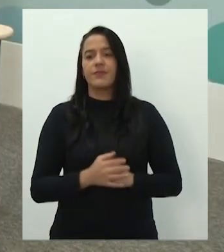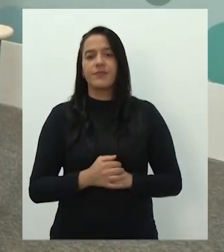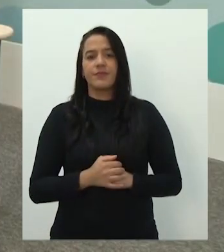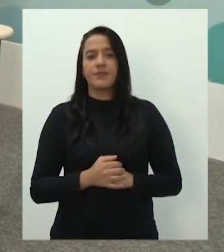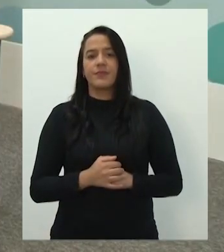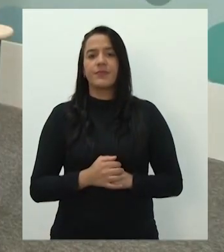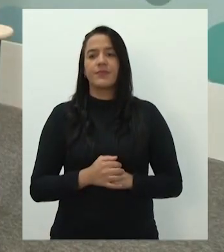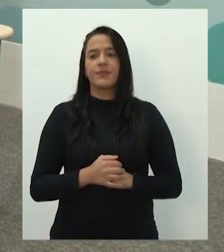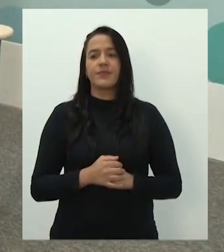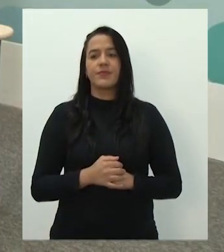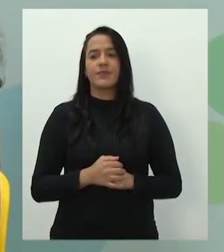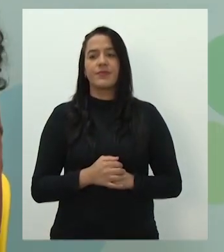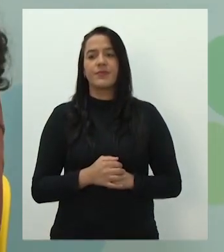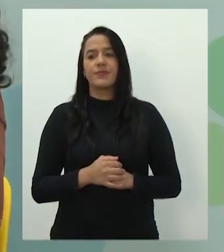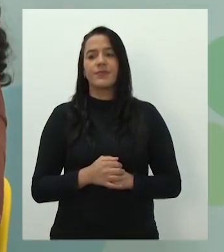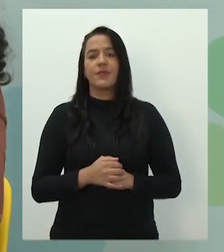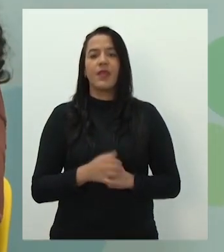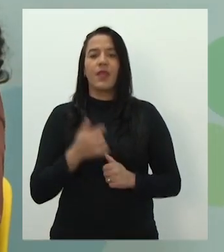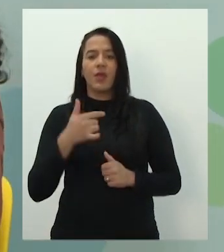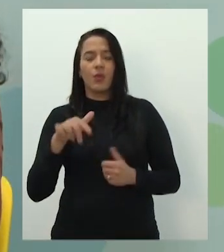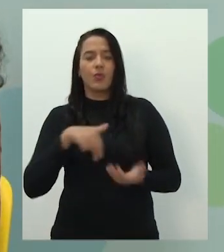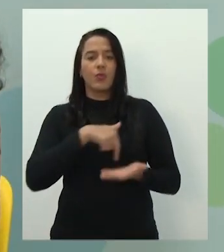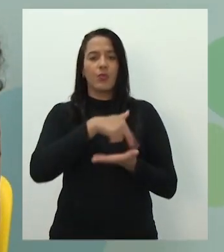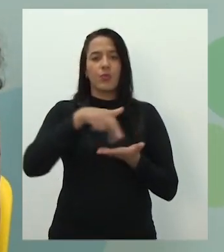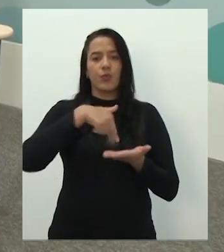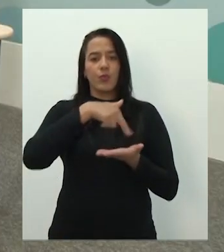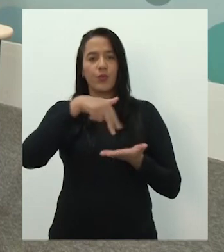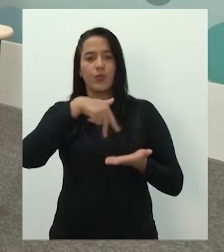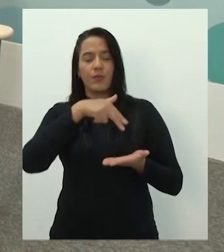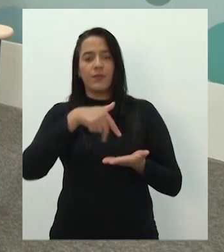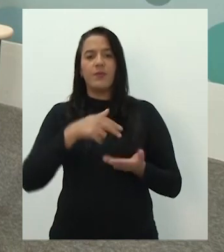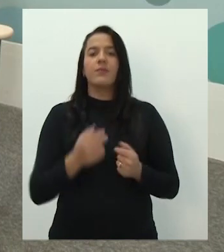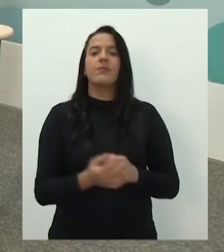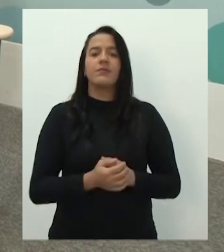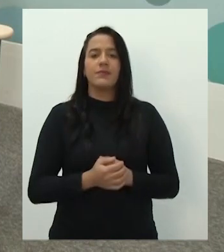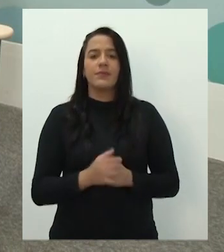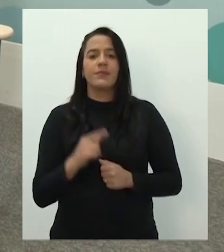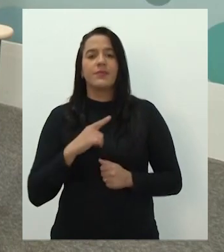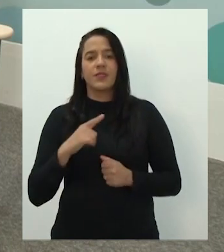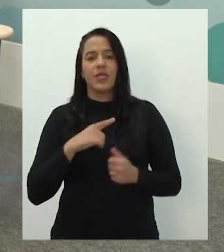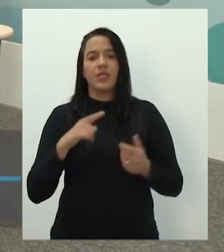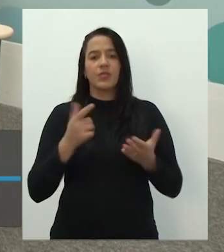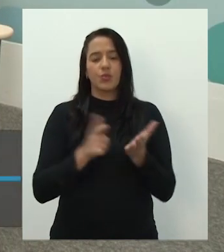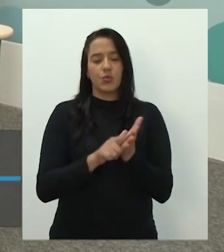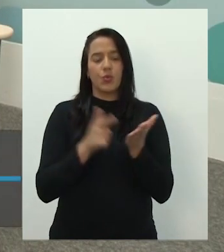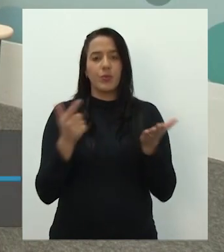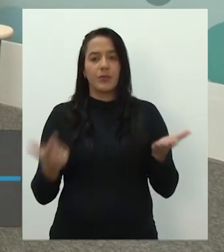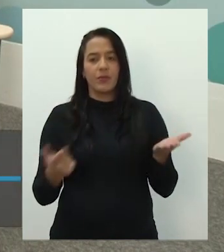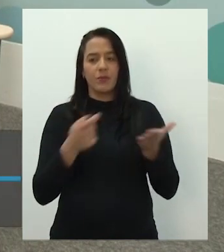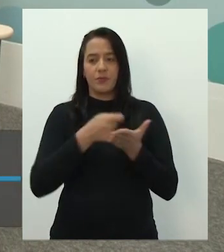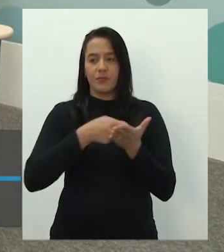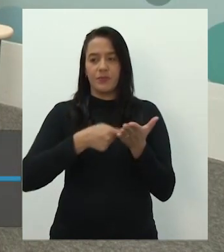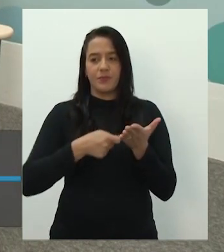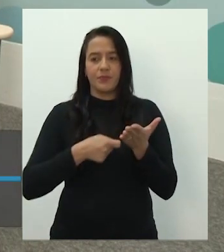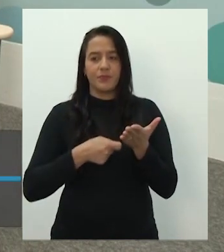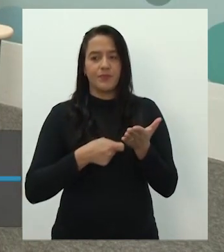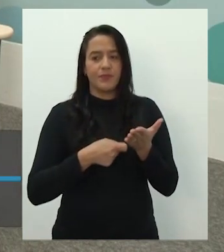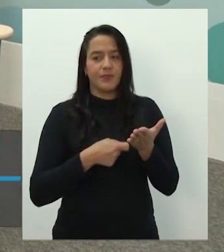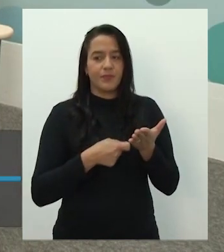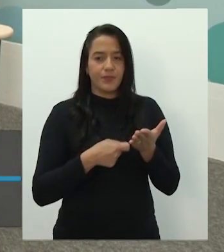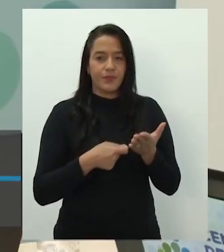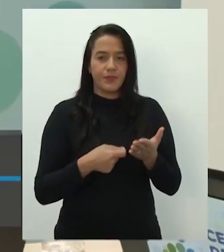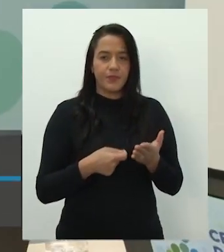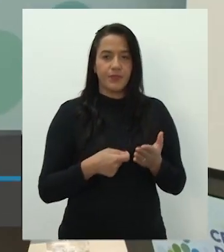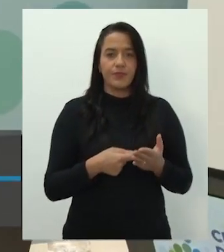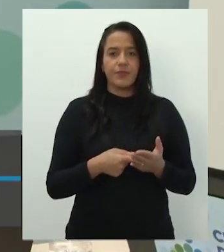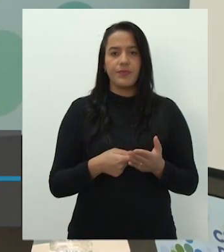dançarinas e cartas, balé. Dança e jornal. Olha aqui, a Bianca diz, expressão corporal e